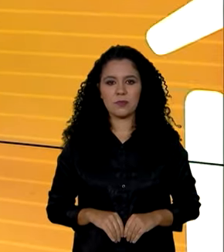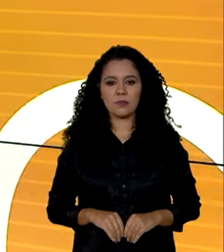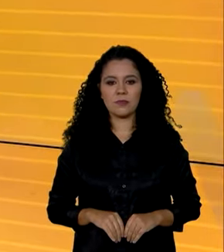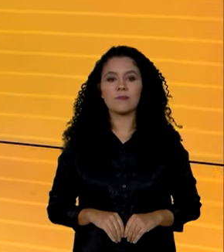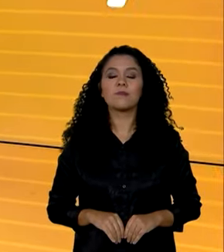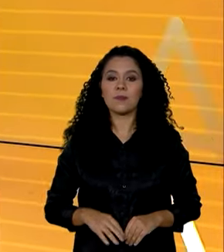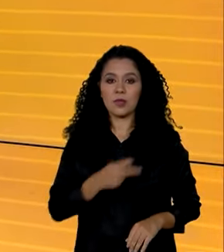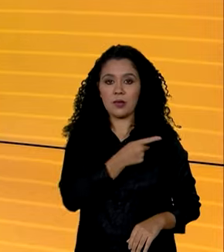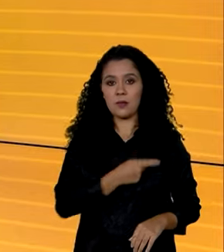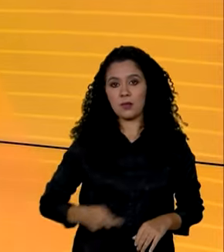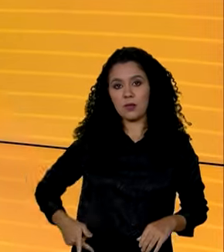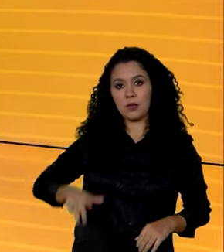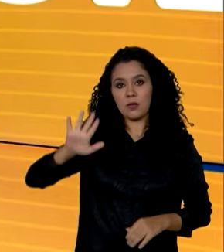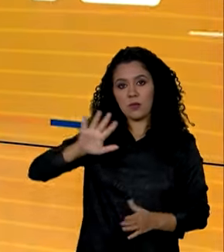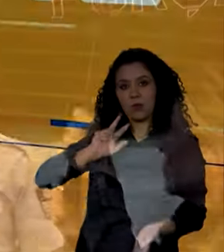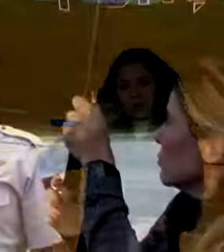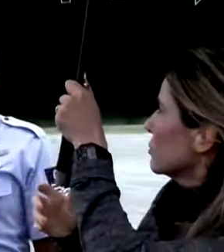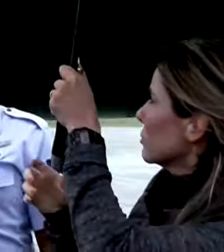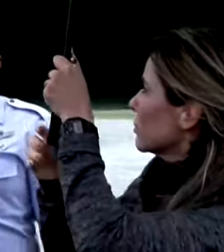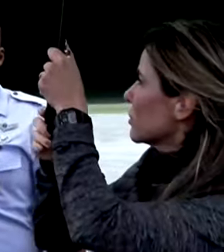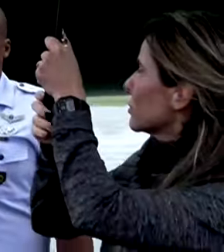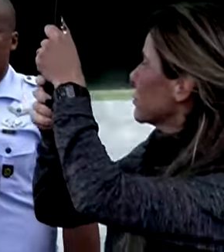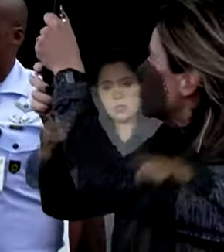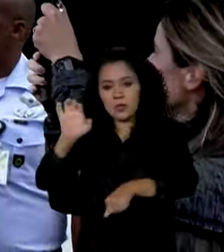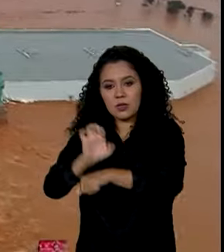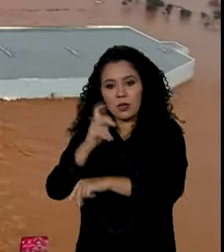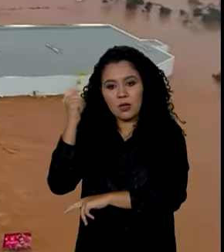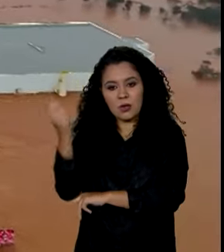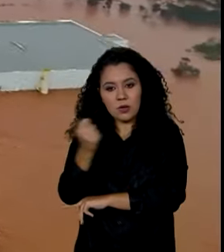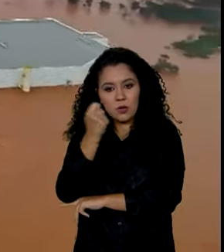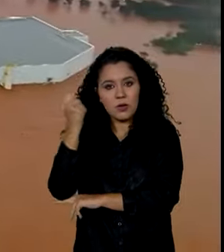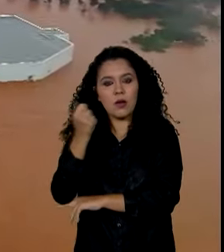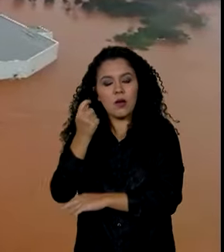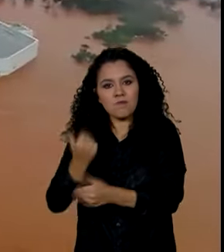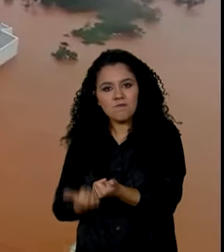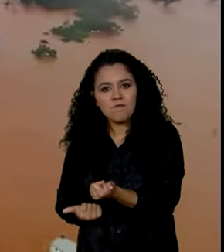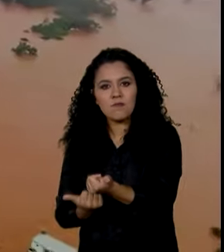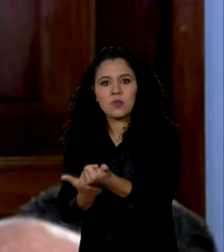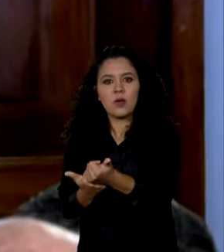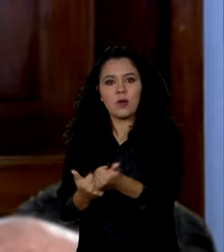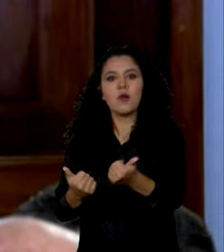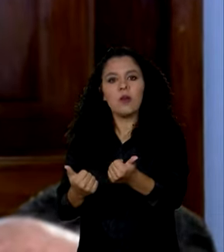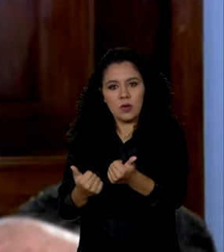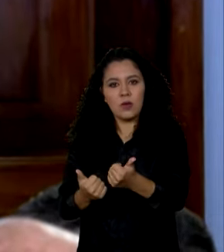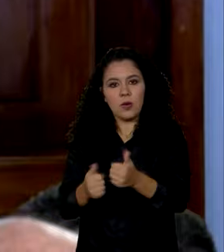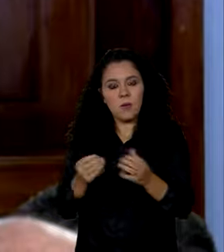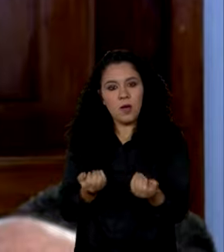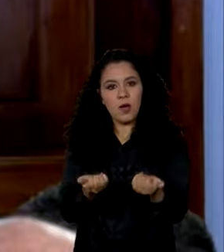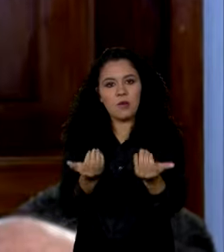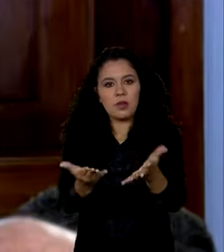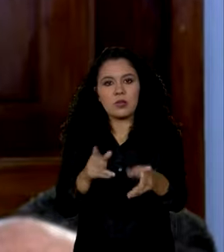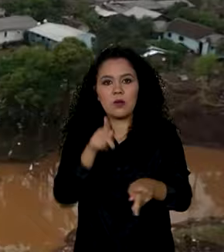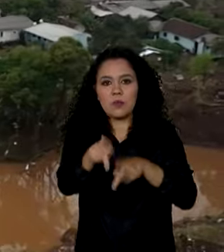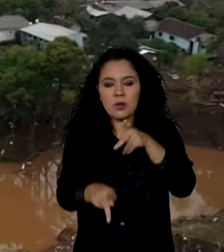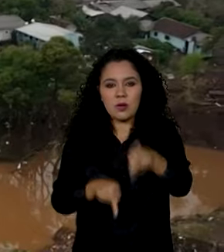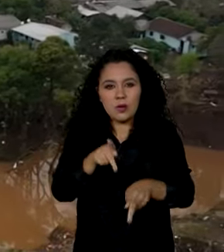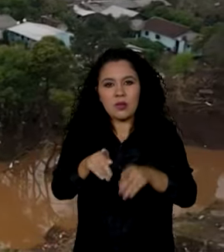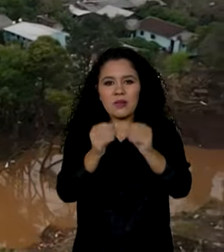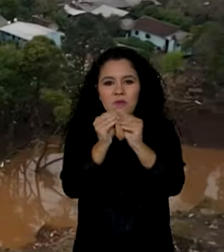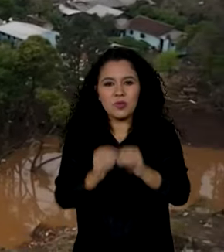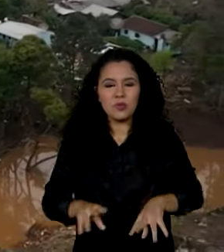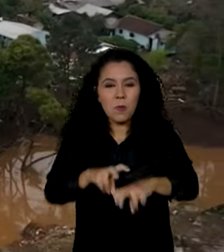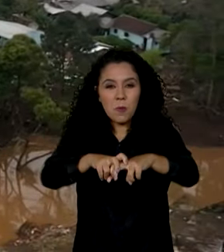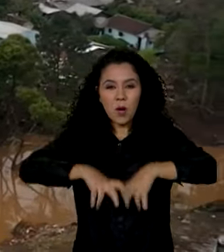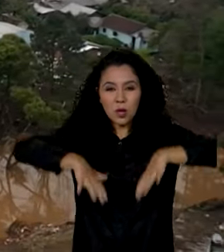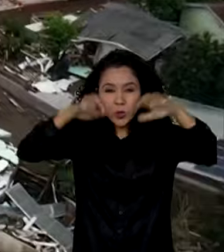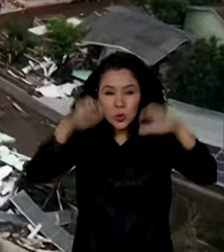Em visita ao Rio Grande do Sul, o presidente Lula garante todo o apoio do governo federal para atender a população afetada pelas